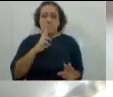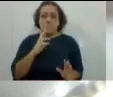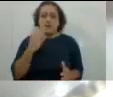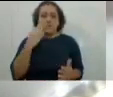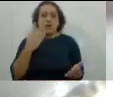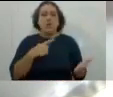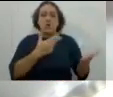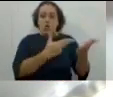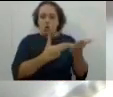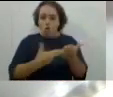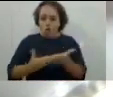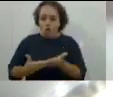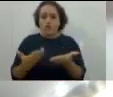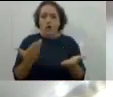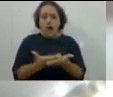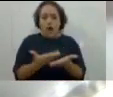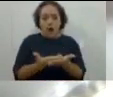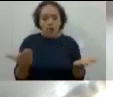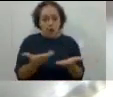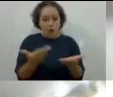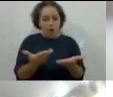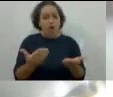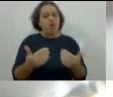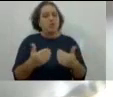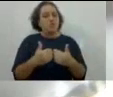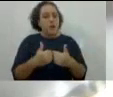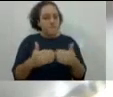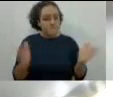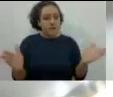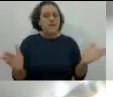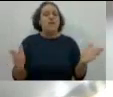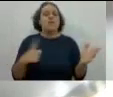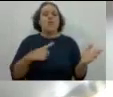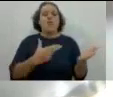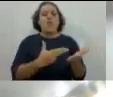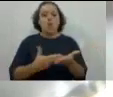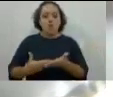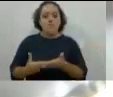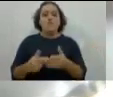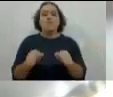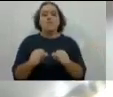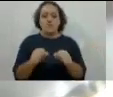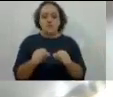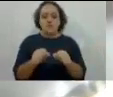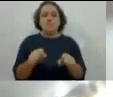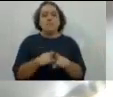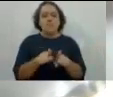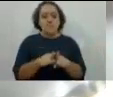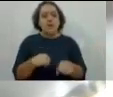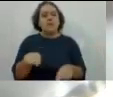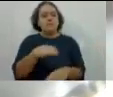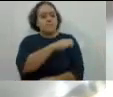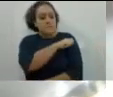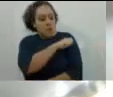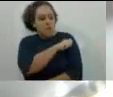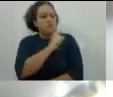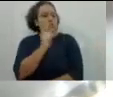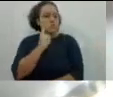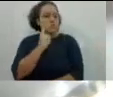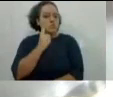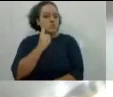o convite foi feito a eles também, tá? Tá, jóia. Obrigada, Lidiane.